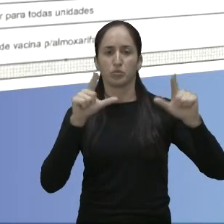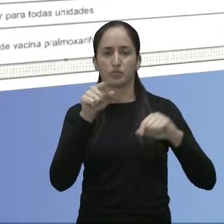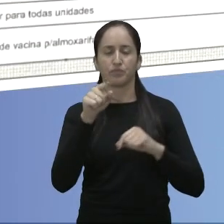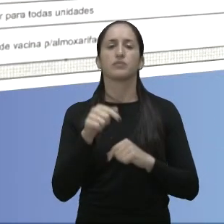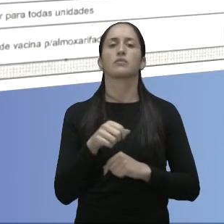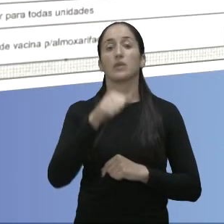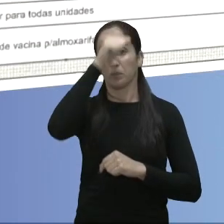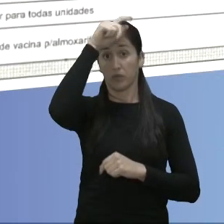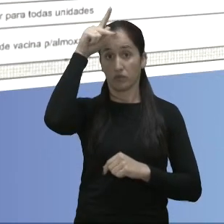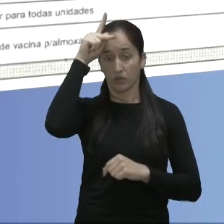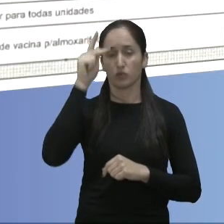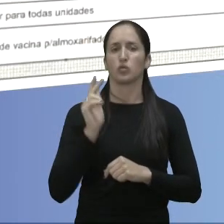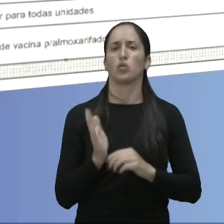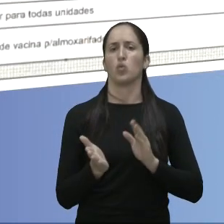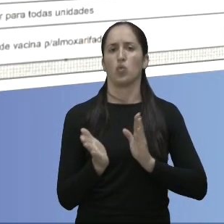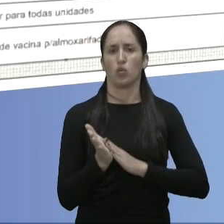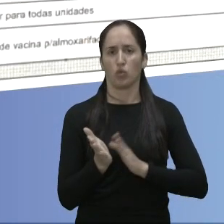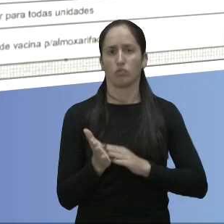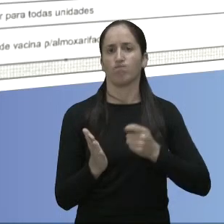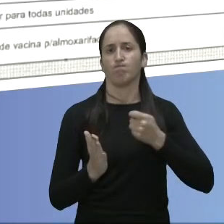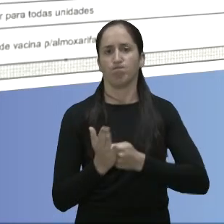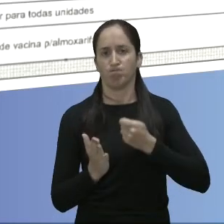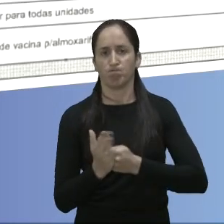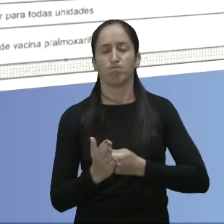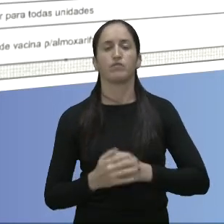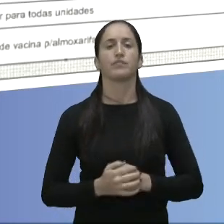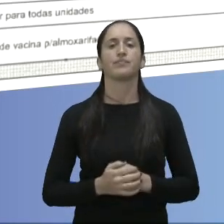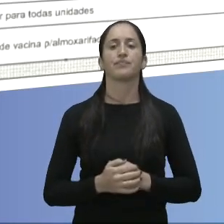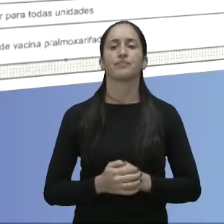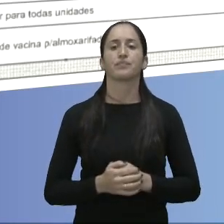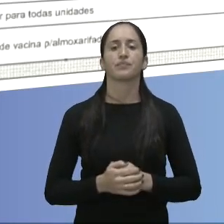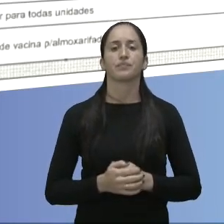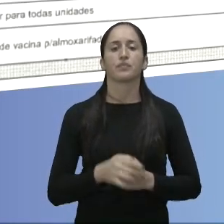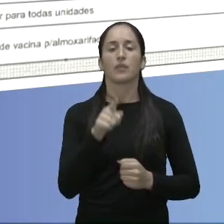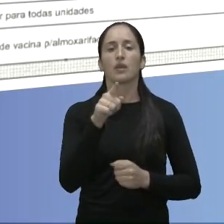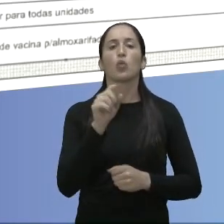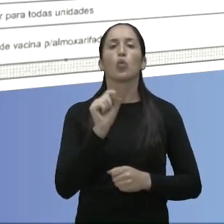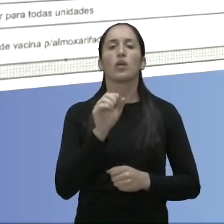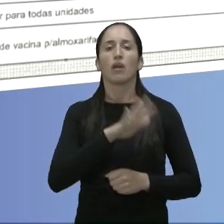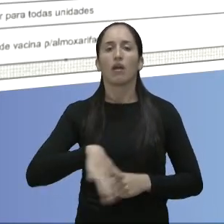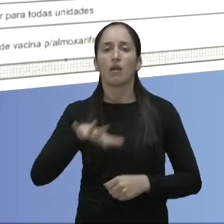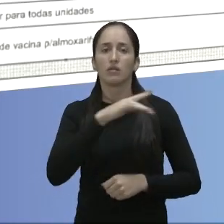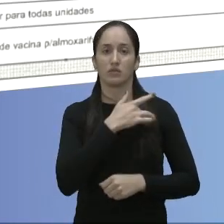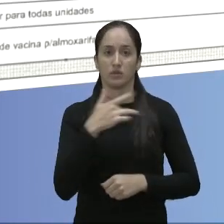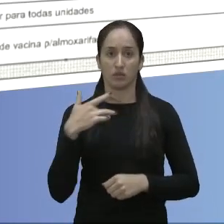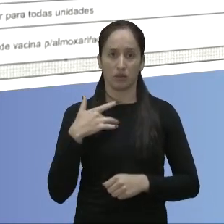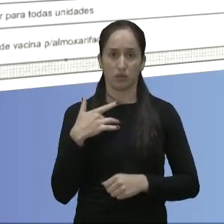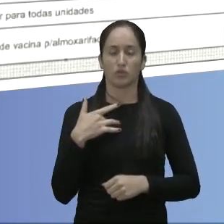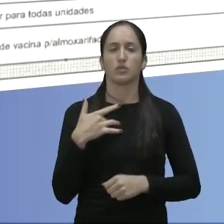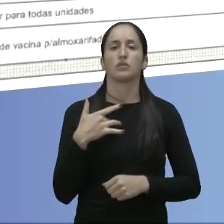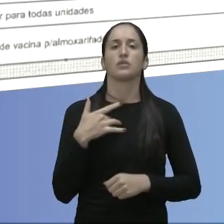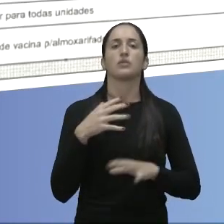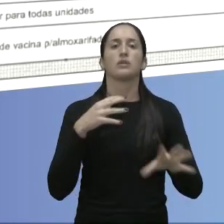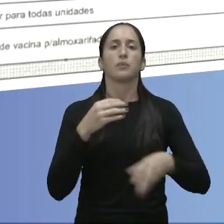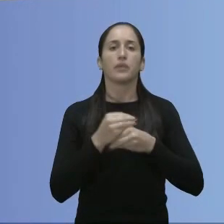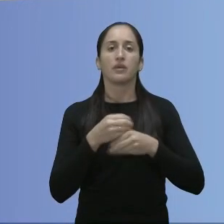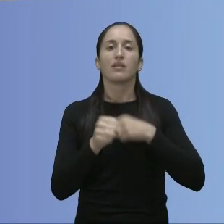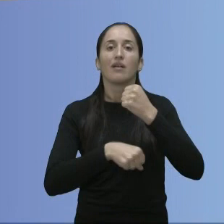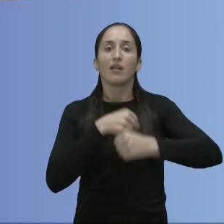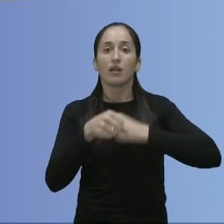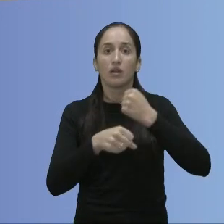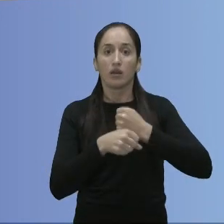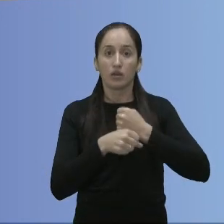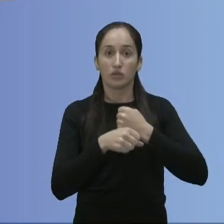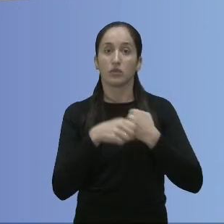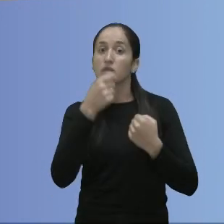cobrou, essa aí é a emenda do vereador para a área de saúde que nós destinamos, essa aí a emenda desse ano, tá? Então só do